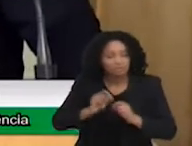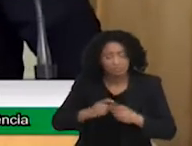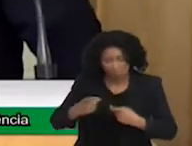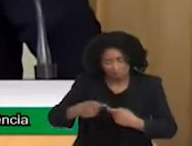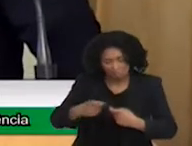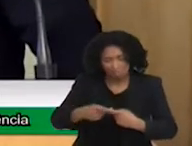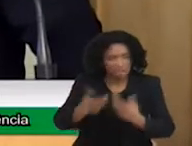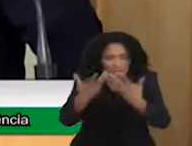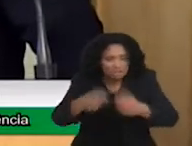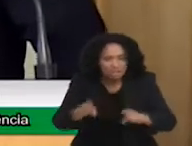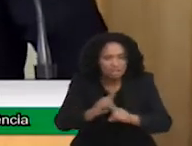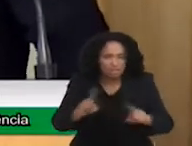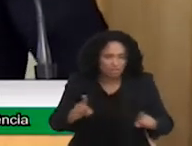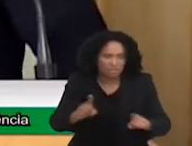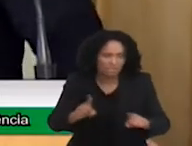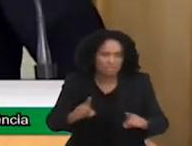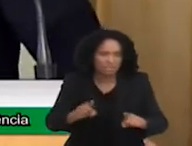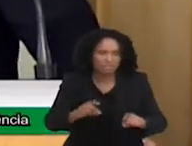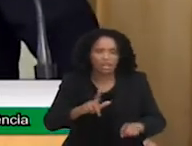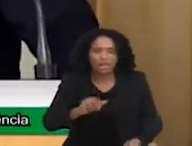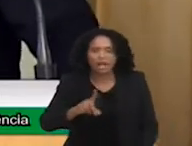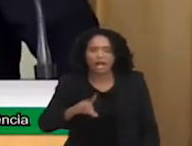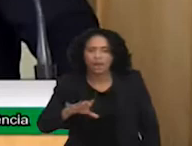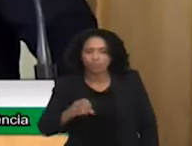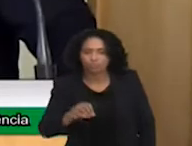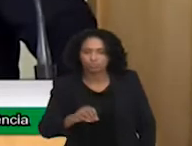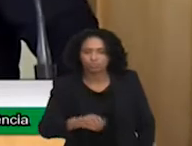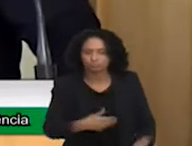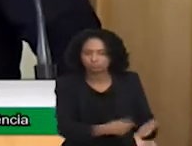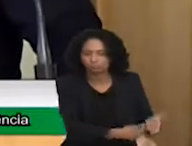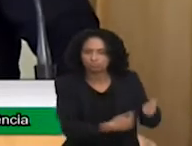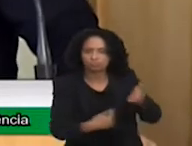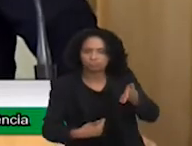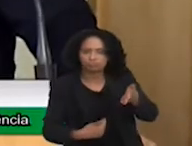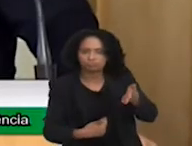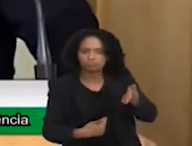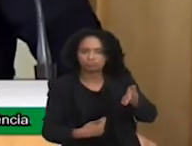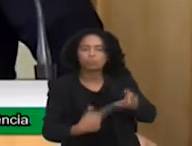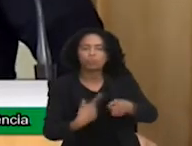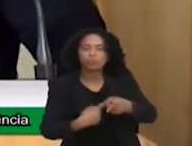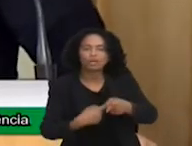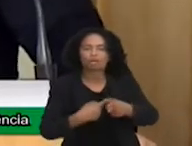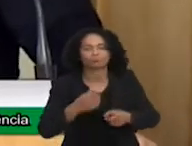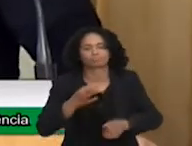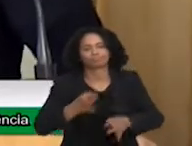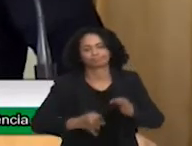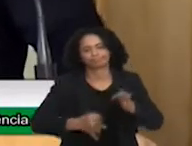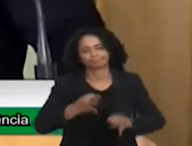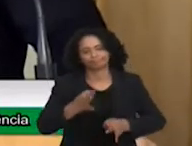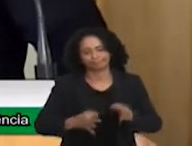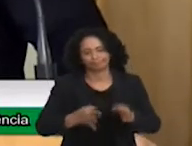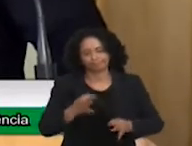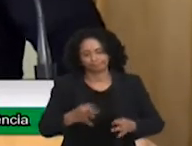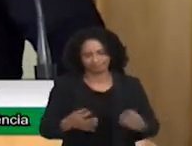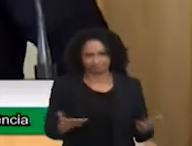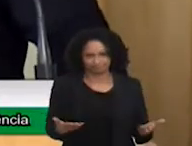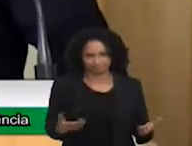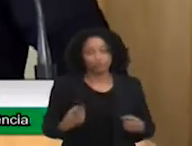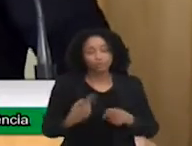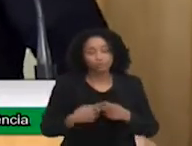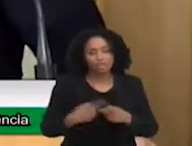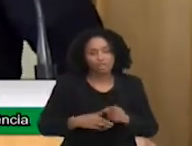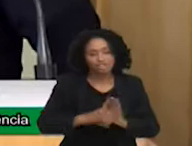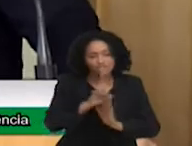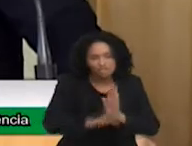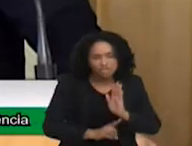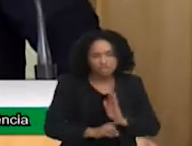judicializações. Mas por que tem judicialização? Porque os direitos não funcionam. Então, a partir